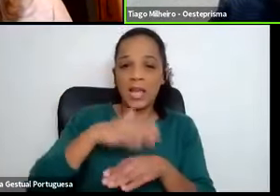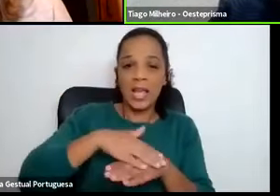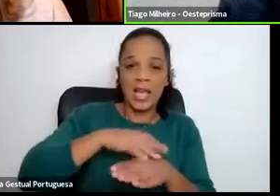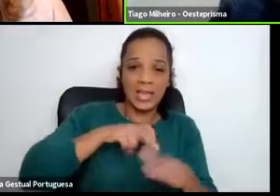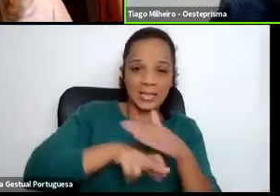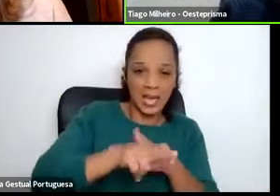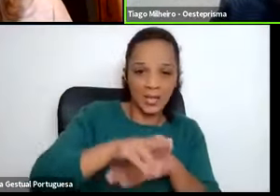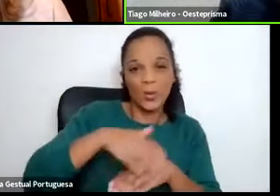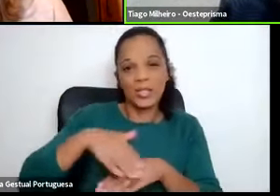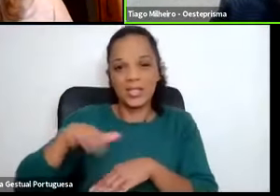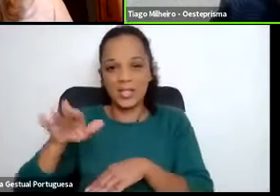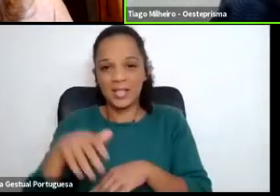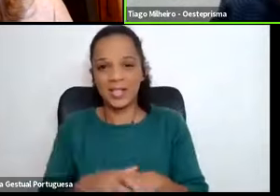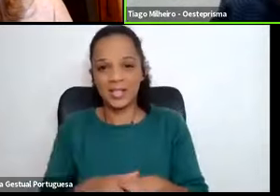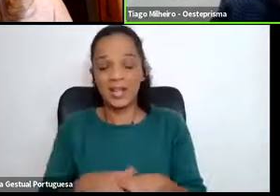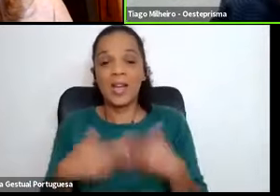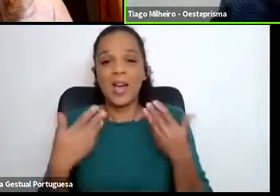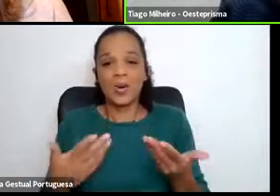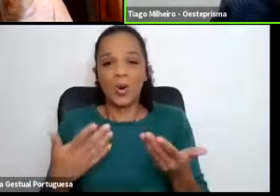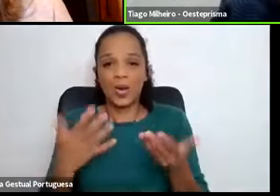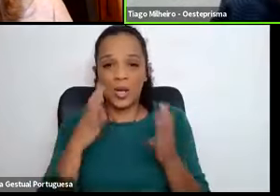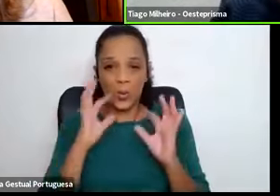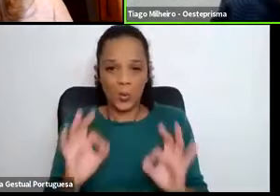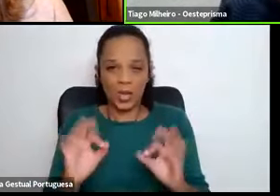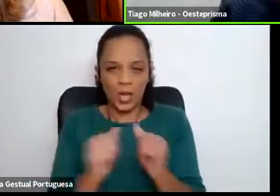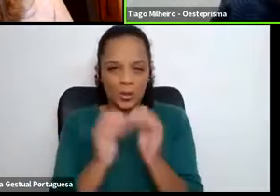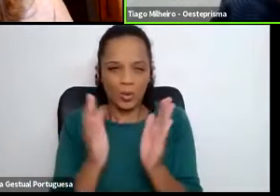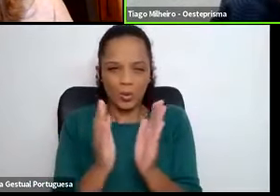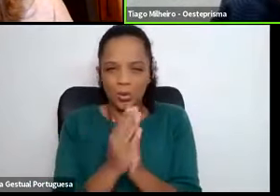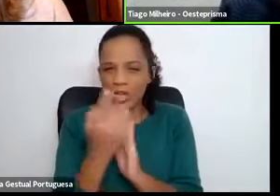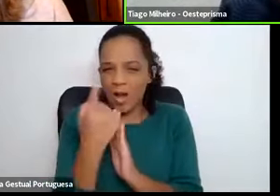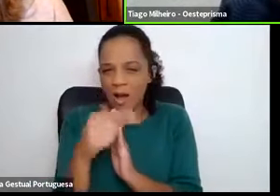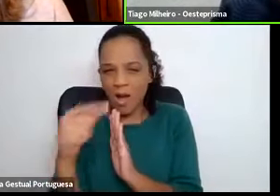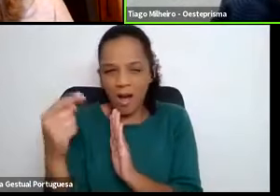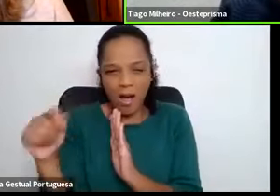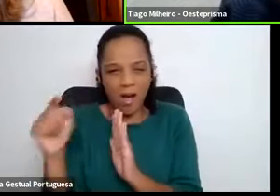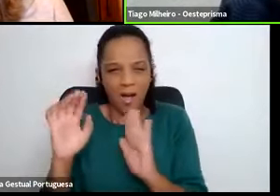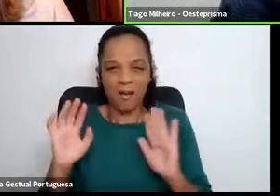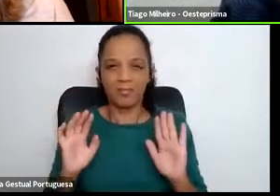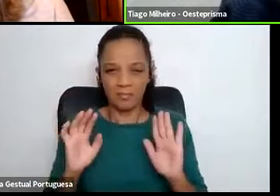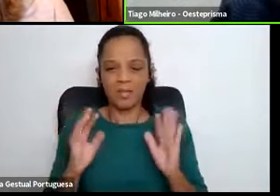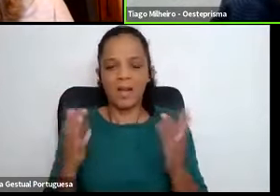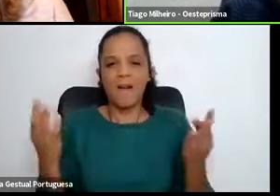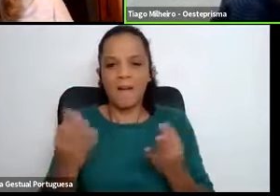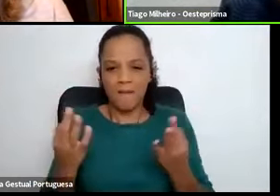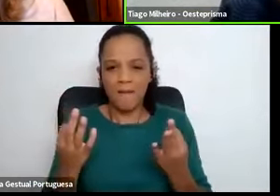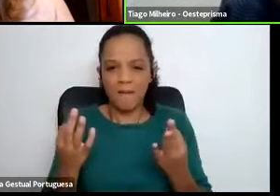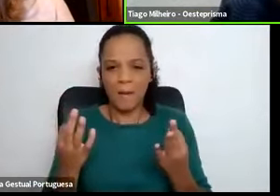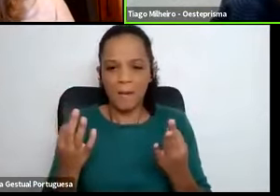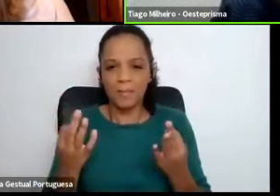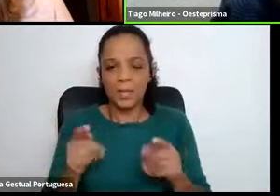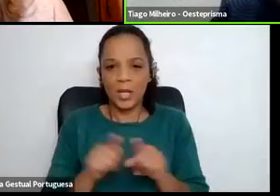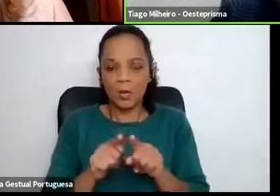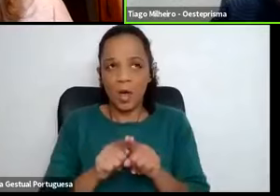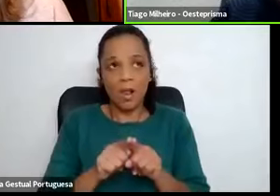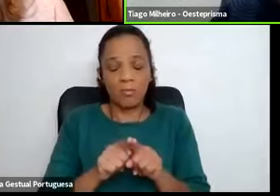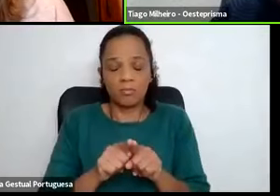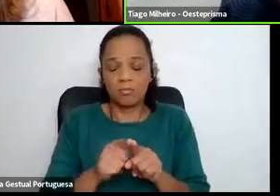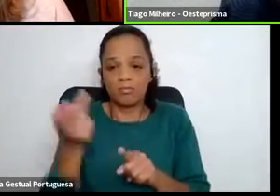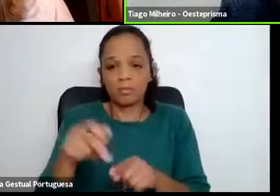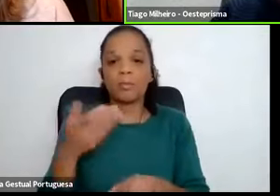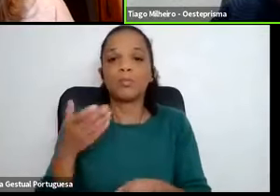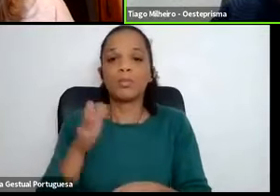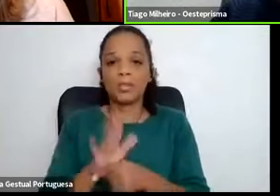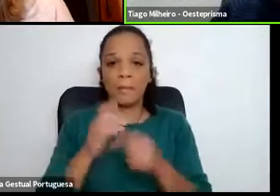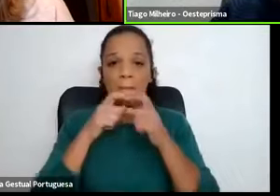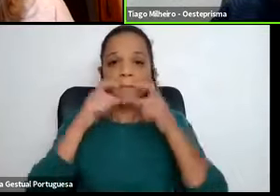por exemplo, nesta altura é uma coisa, um cuidado que toda a gente tem e que já é um ato inconsciente, é, por exemplo, com a questão